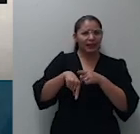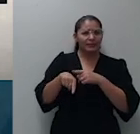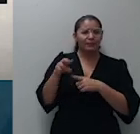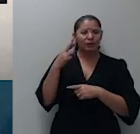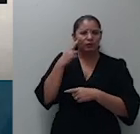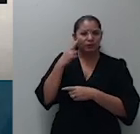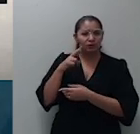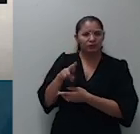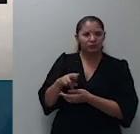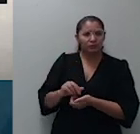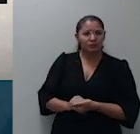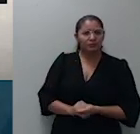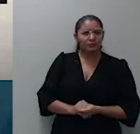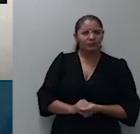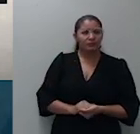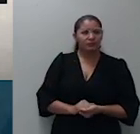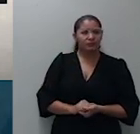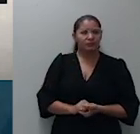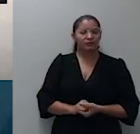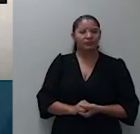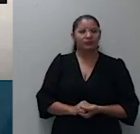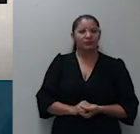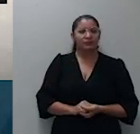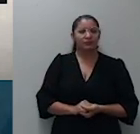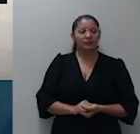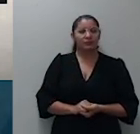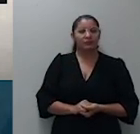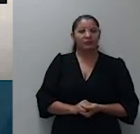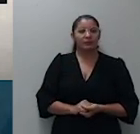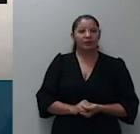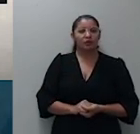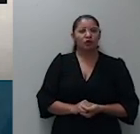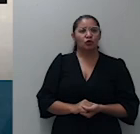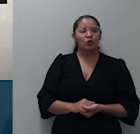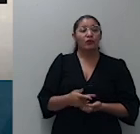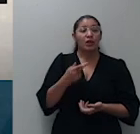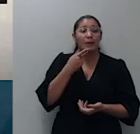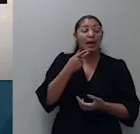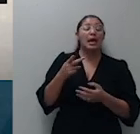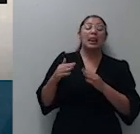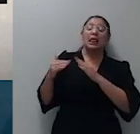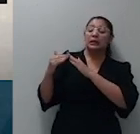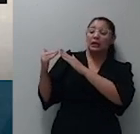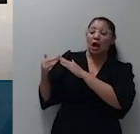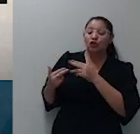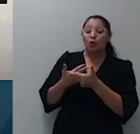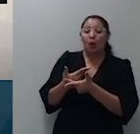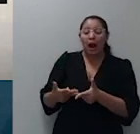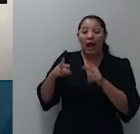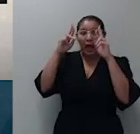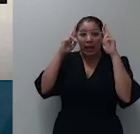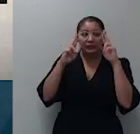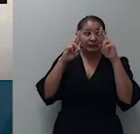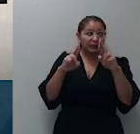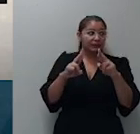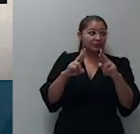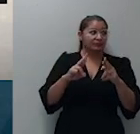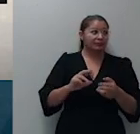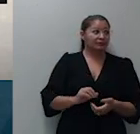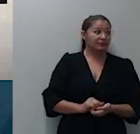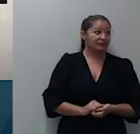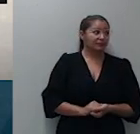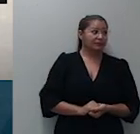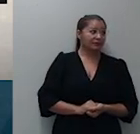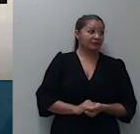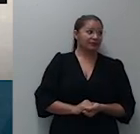encontrar o valor de mercado do imóvel respeitaram o título executivo judicial não